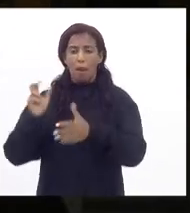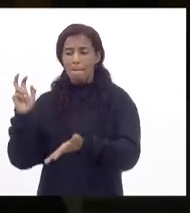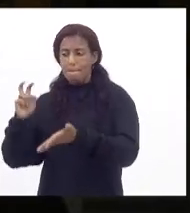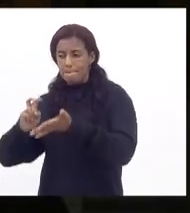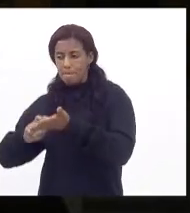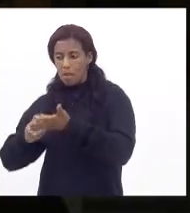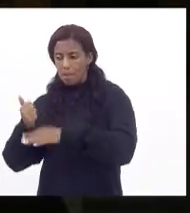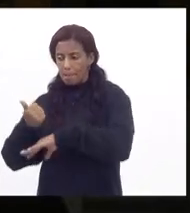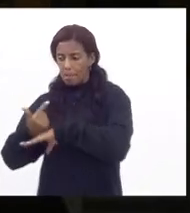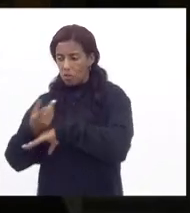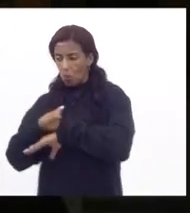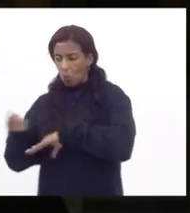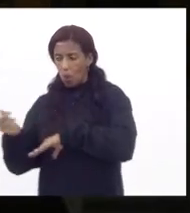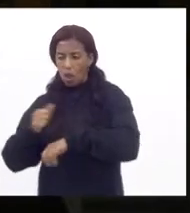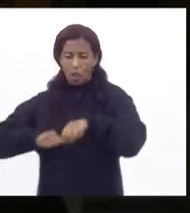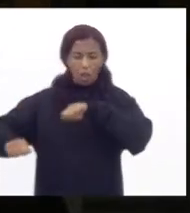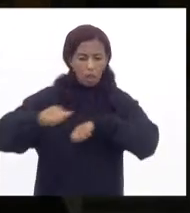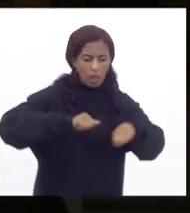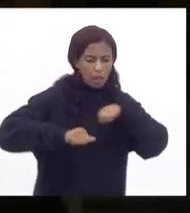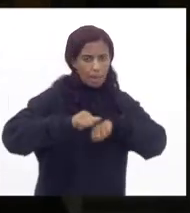fazer a higienização das mesas